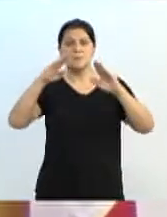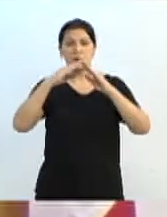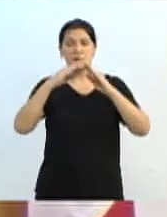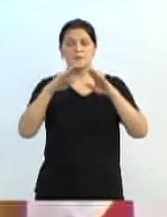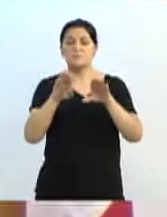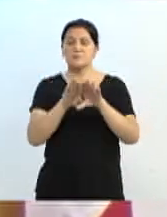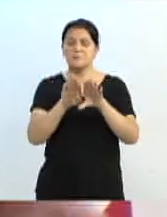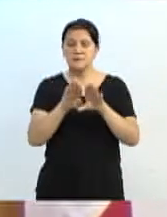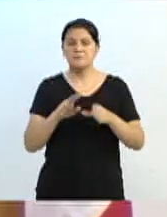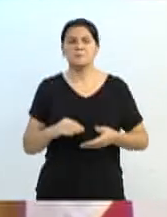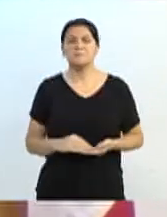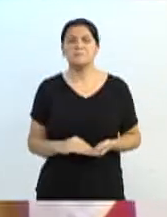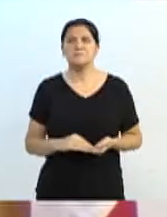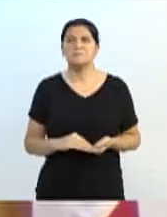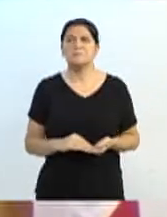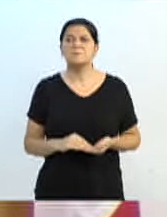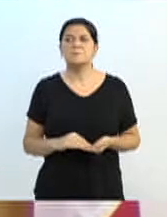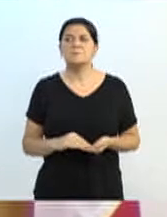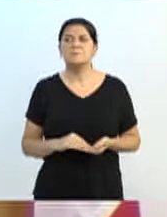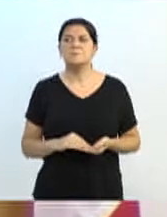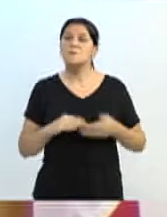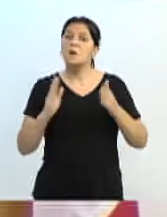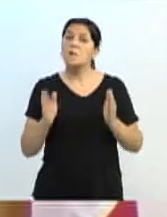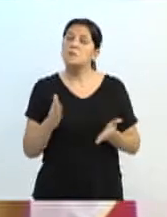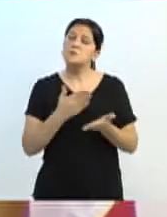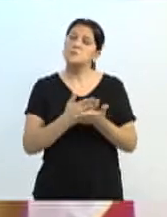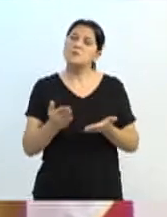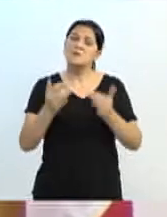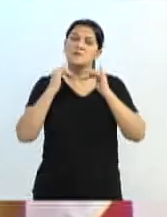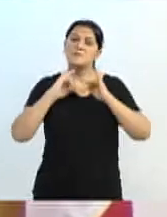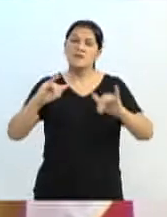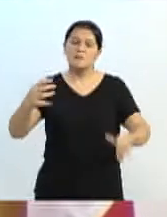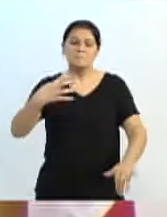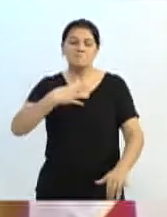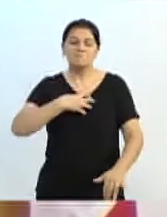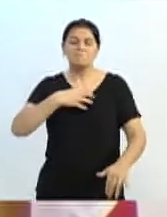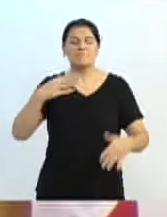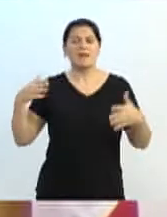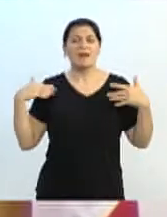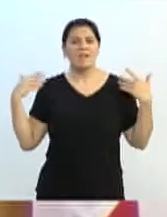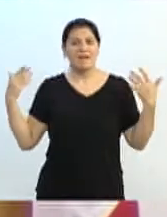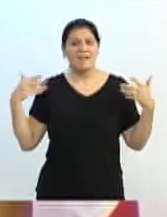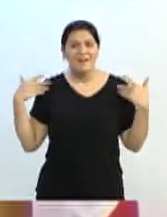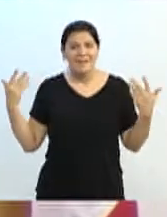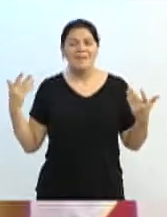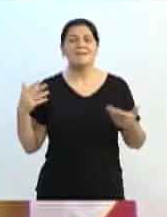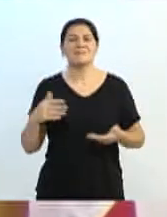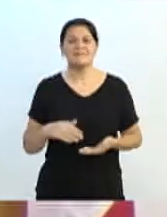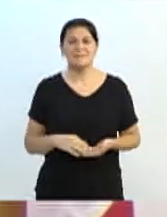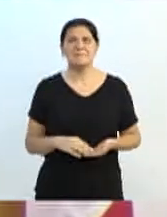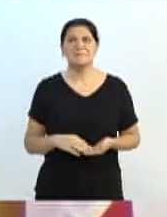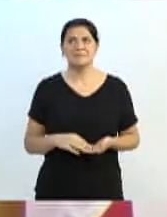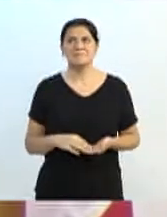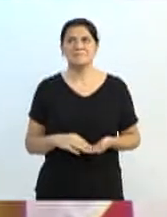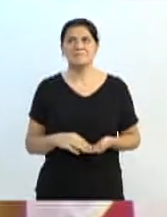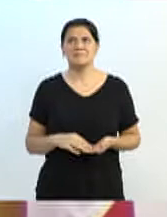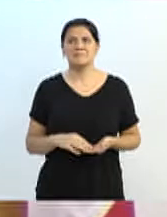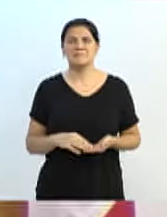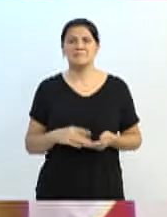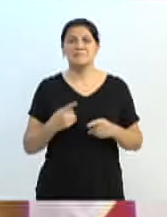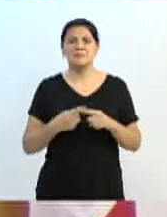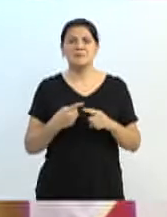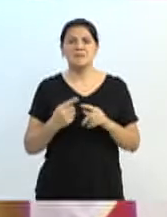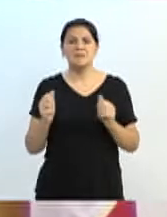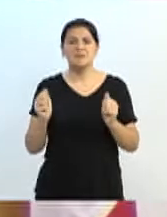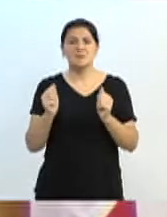começo com uma grande alegria que nós em Blumenau estamos aqui no plenário com o Egídio,